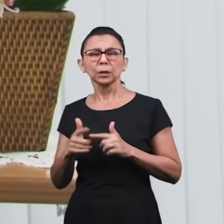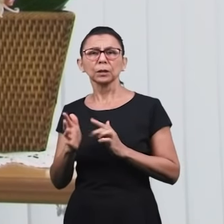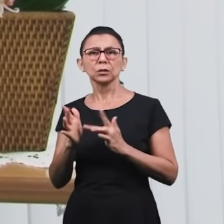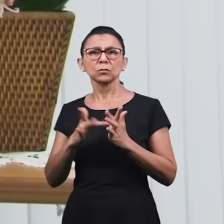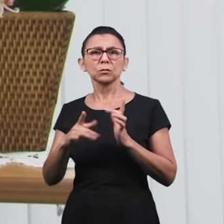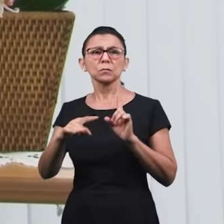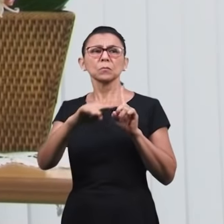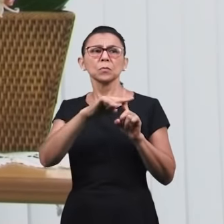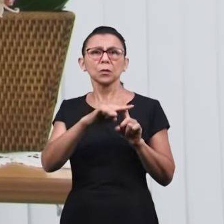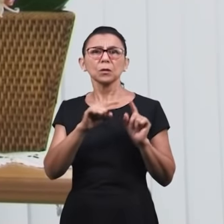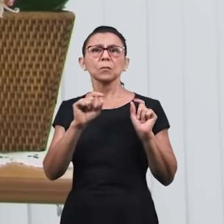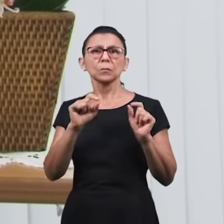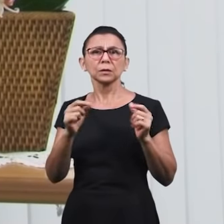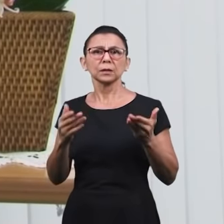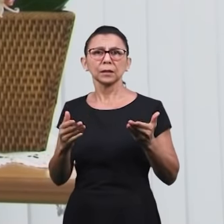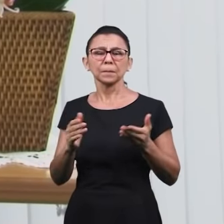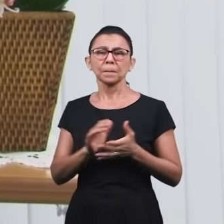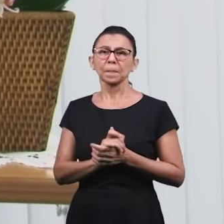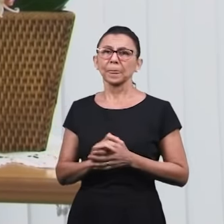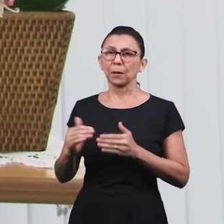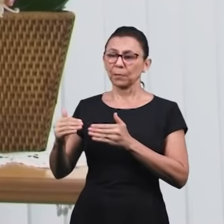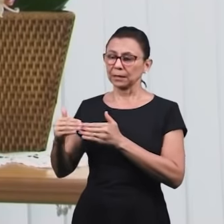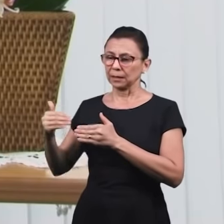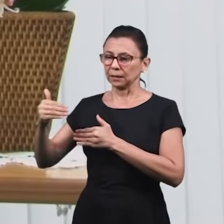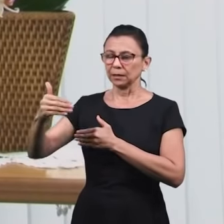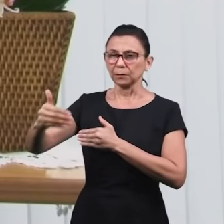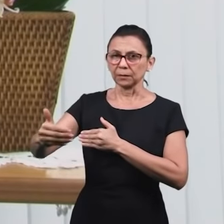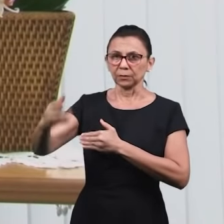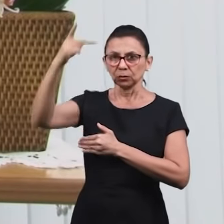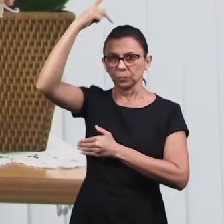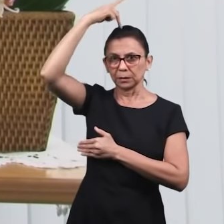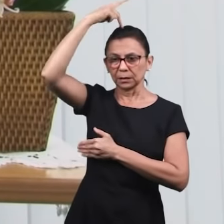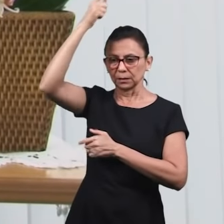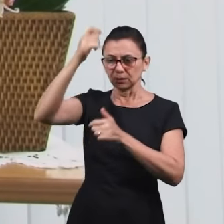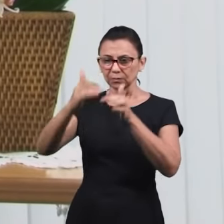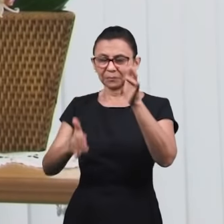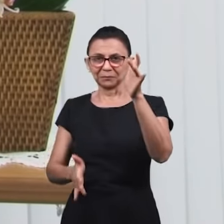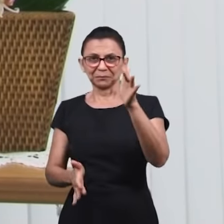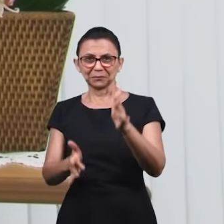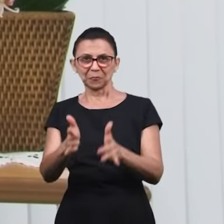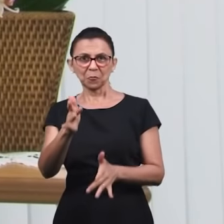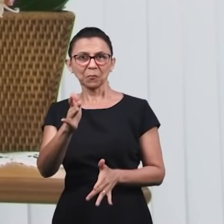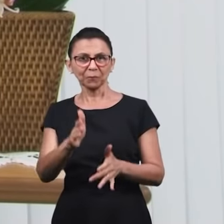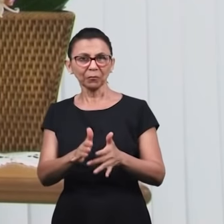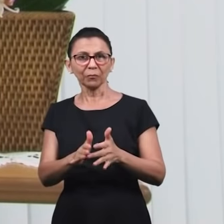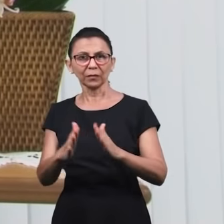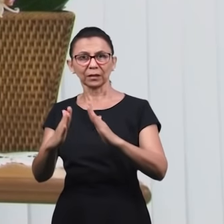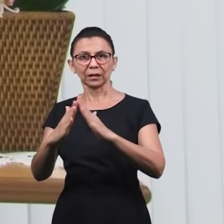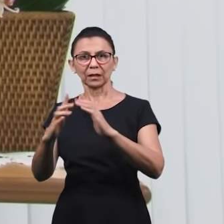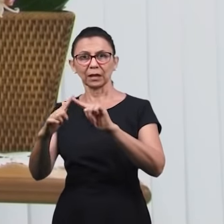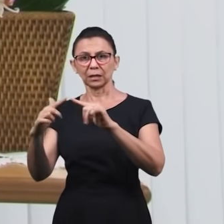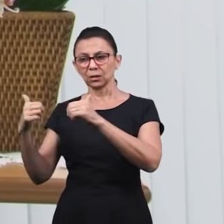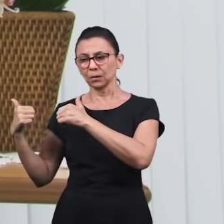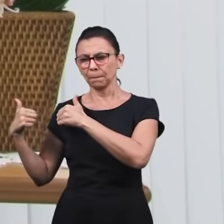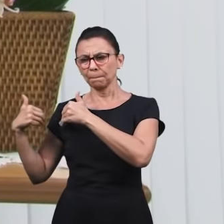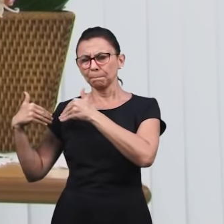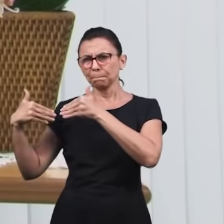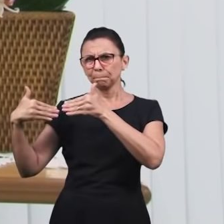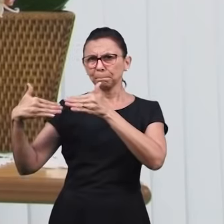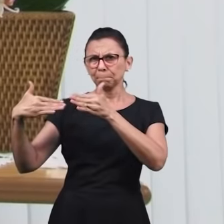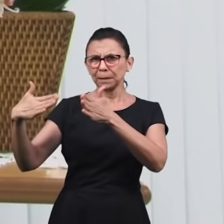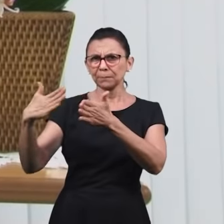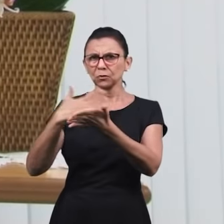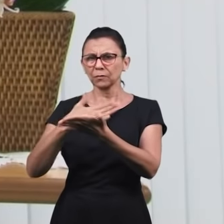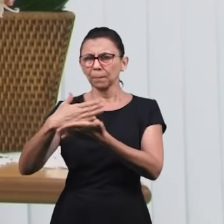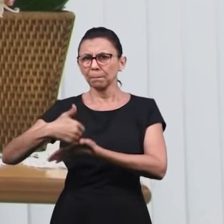Santo foi derramado sobre todos, ali começa um novo momento. A igreja, chamada primitiva, ela dá os seus primeiros